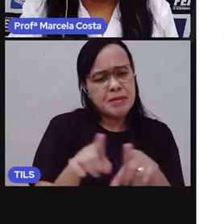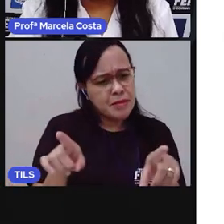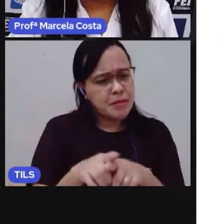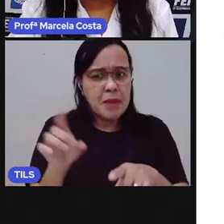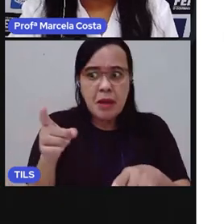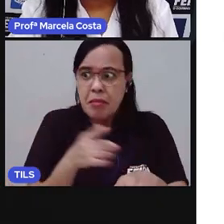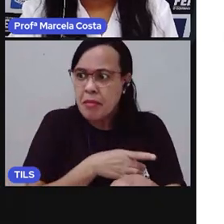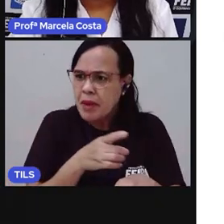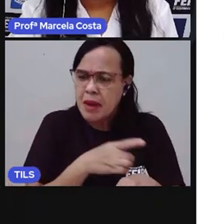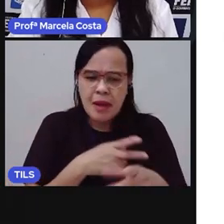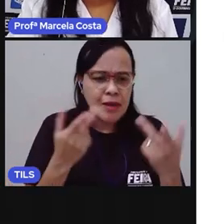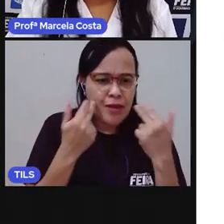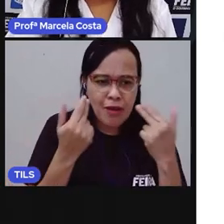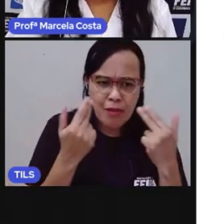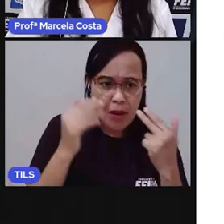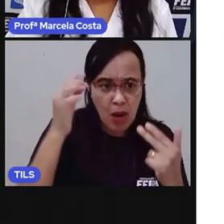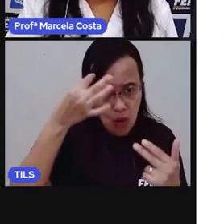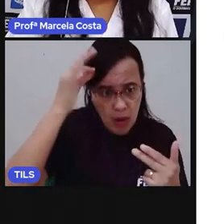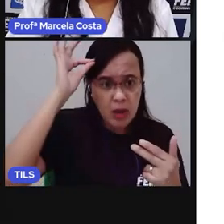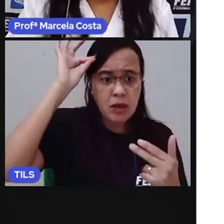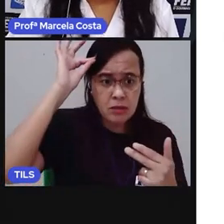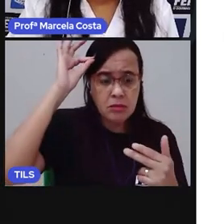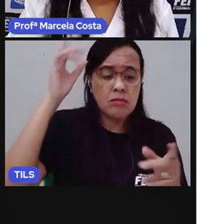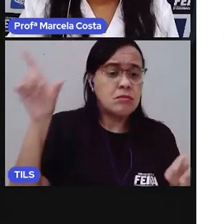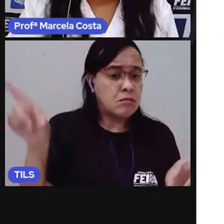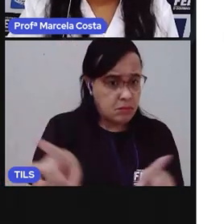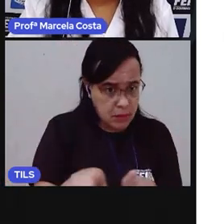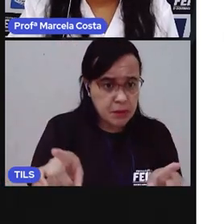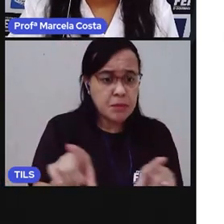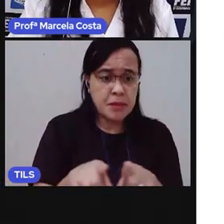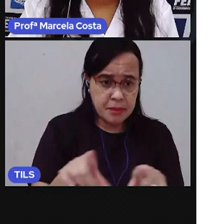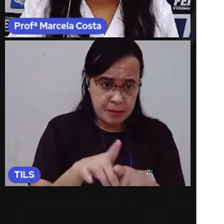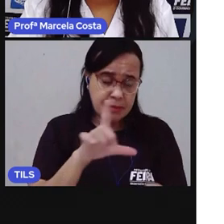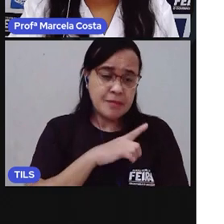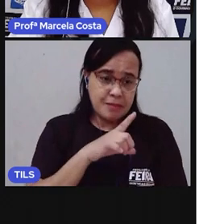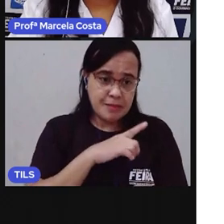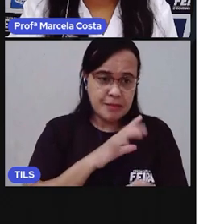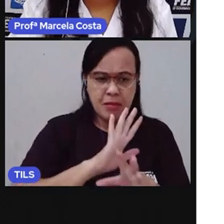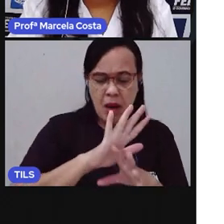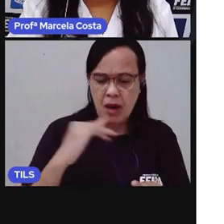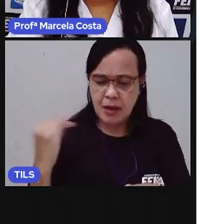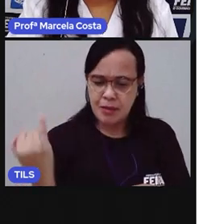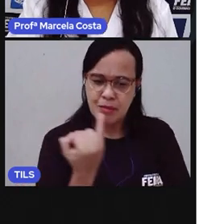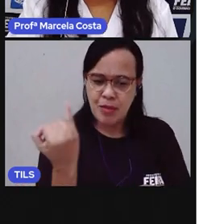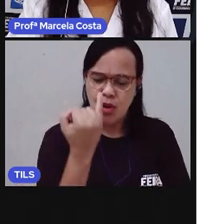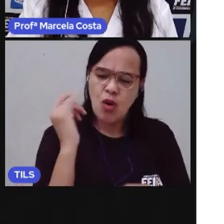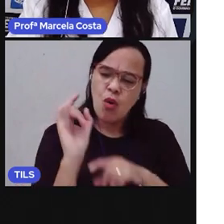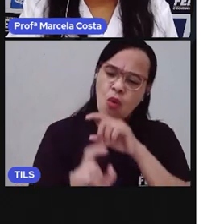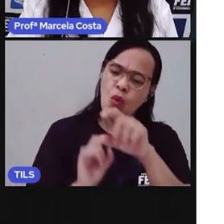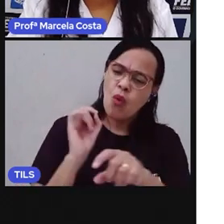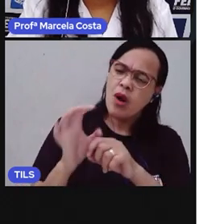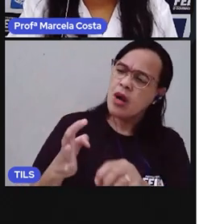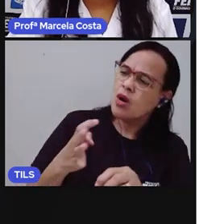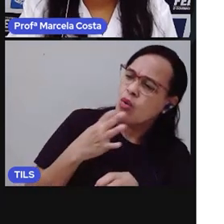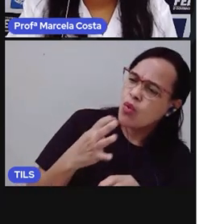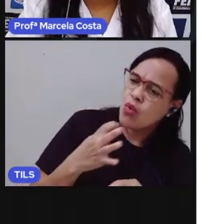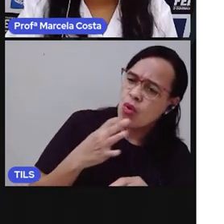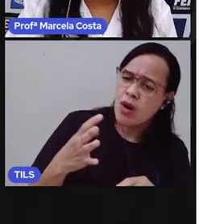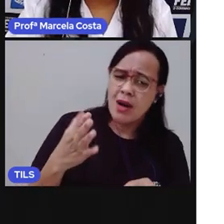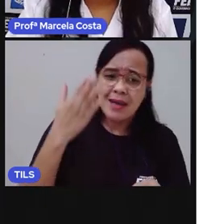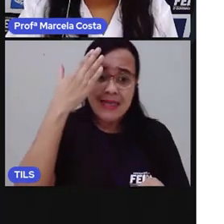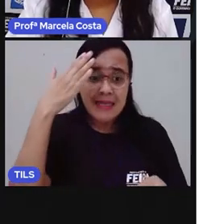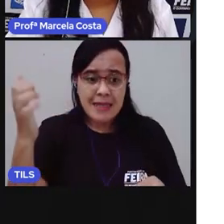sentem medo? É importante conhecer os nossos medos para saber como agir.